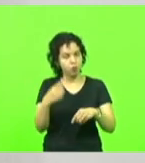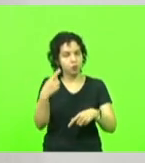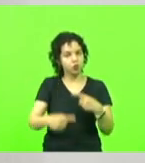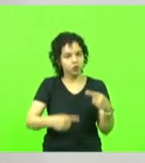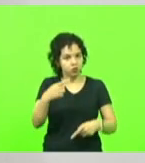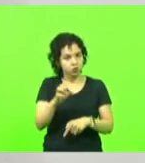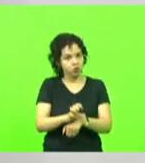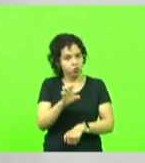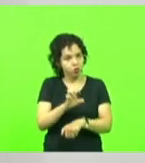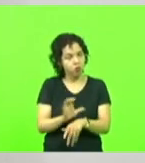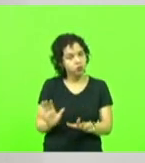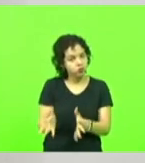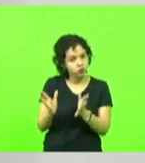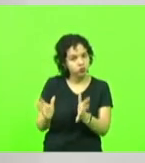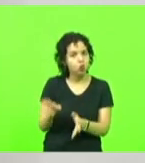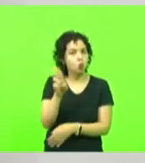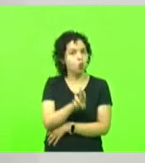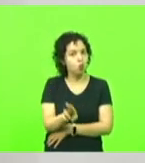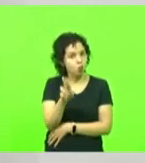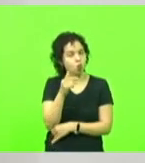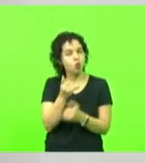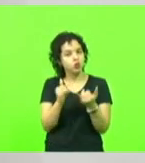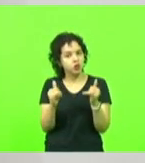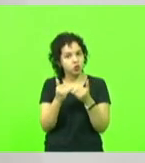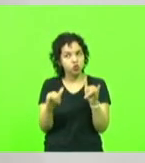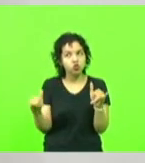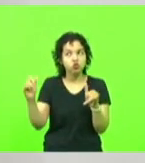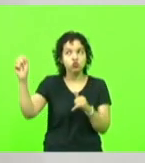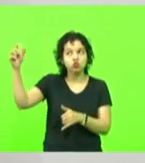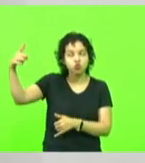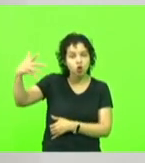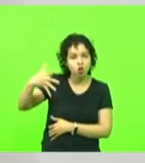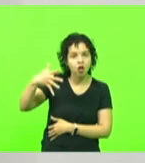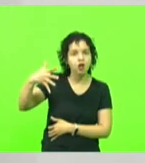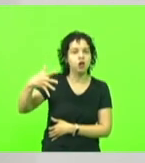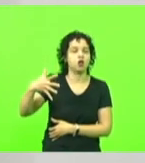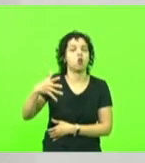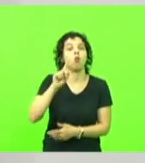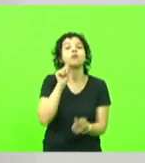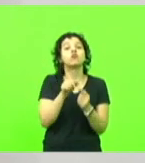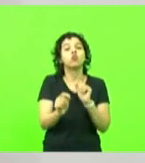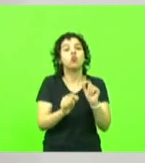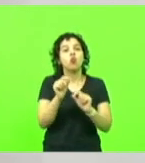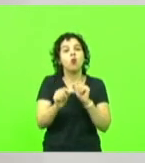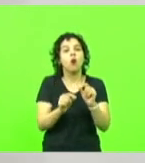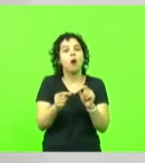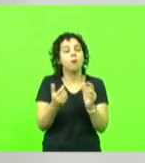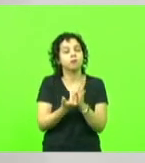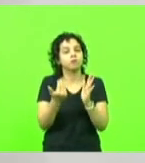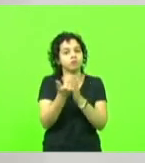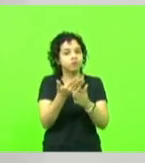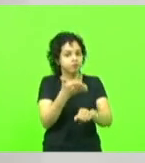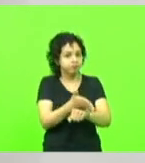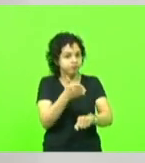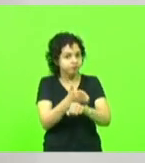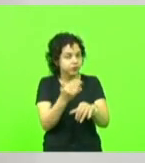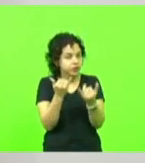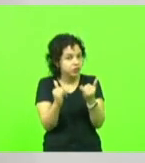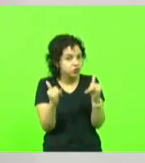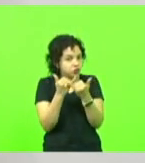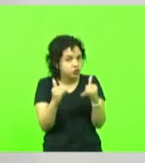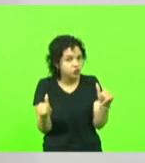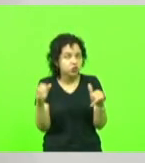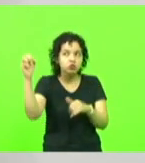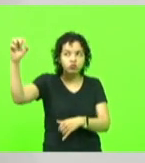incentivo ao uso da energia solar. O objetivo é aumentar a participação da energia solar na matriz energética do Estado de Santa Catarina,